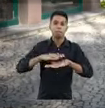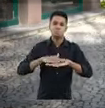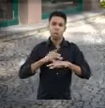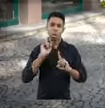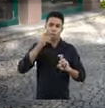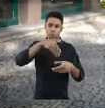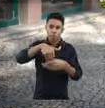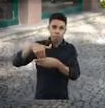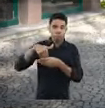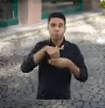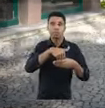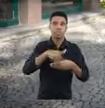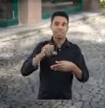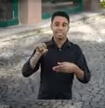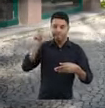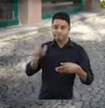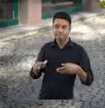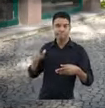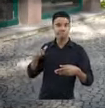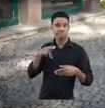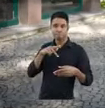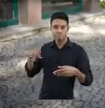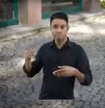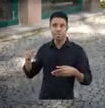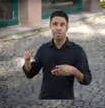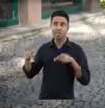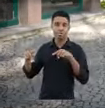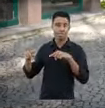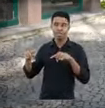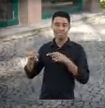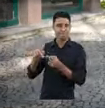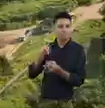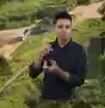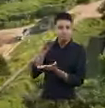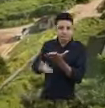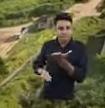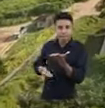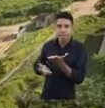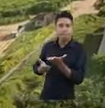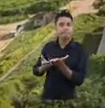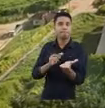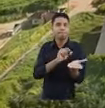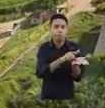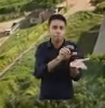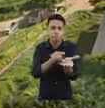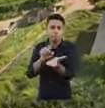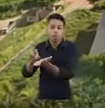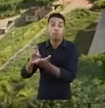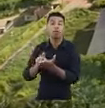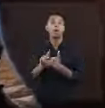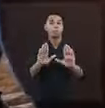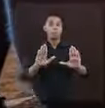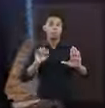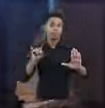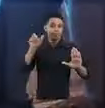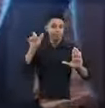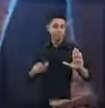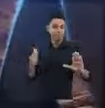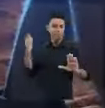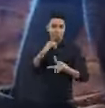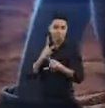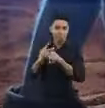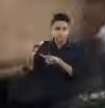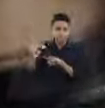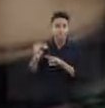candidato, sob pena de perder os seus empregos caso o candidato adversário vencesse as eleições. Ainda prometeu